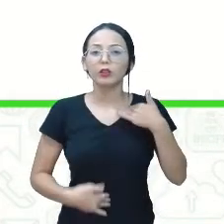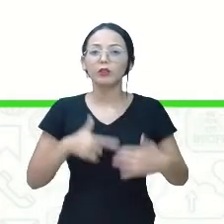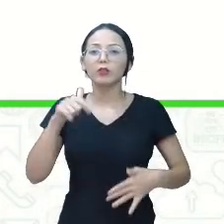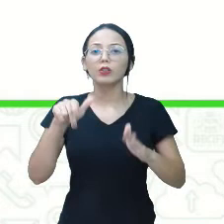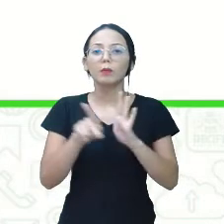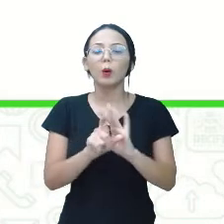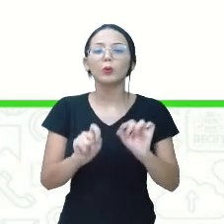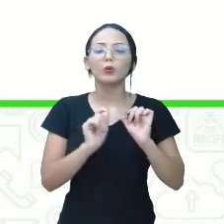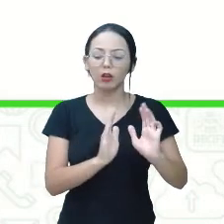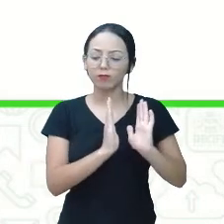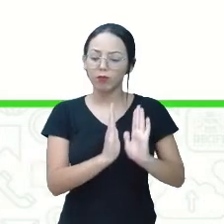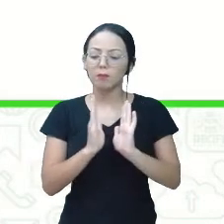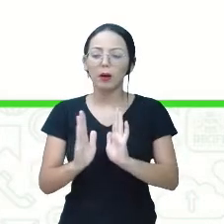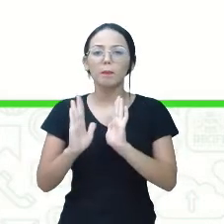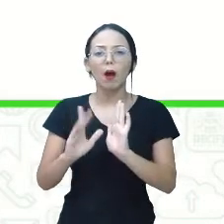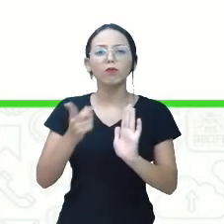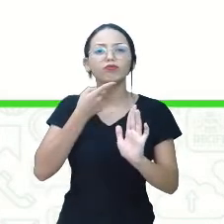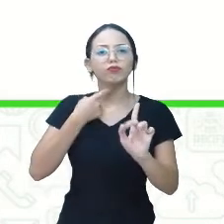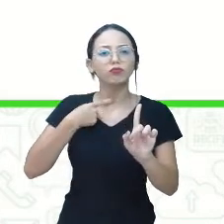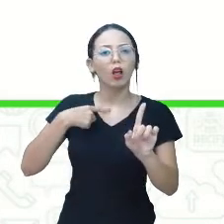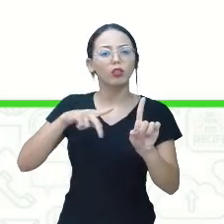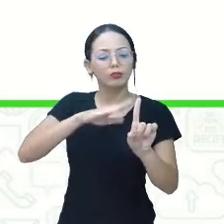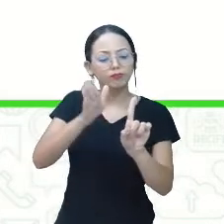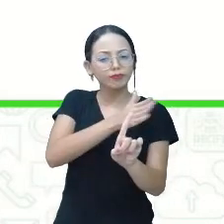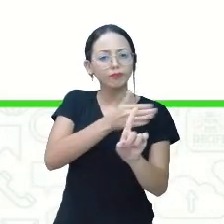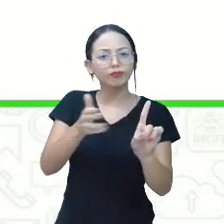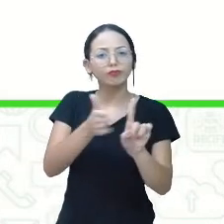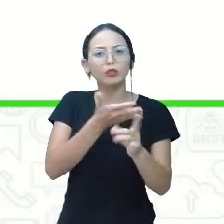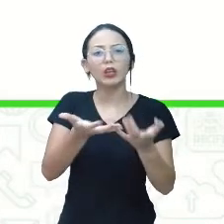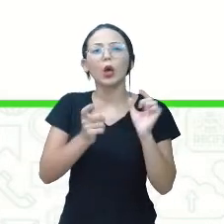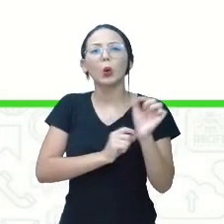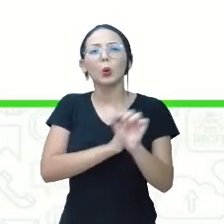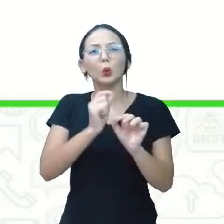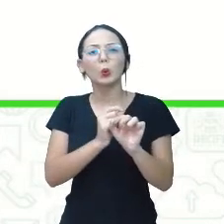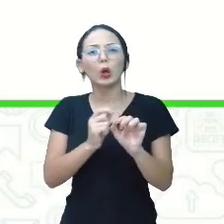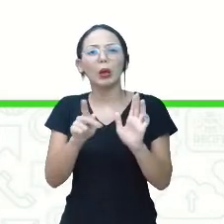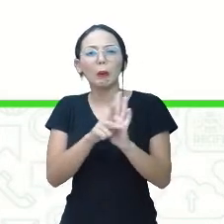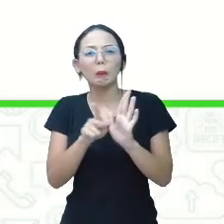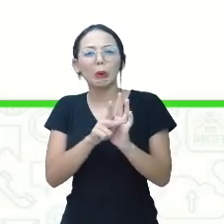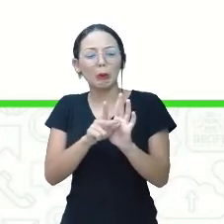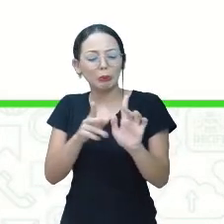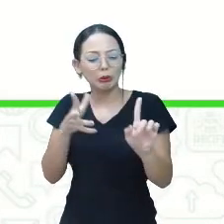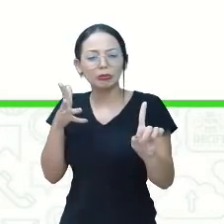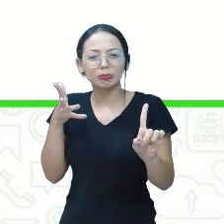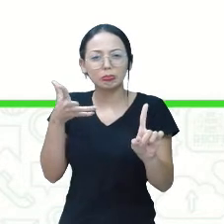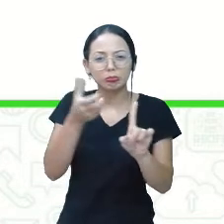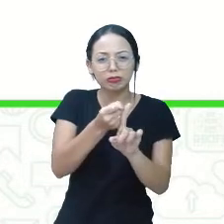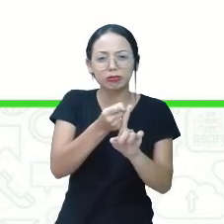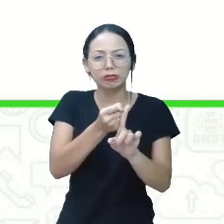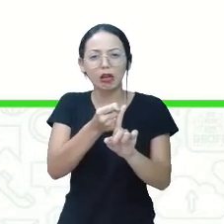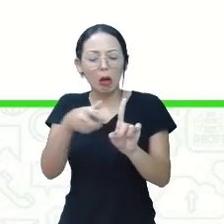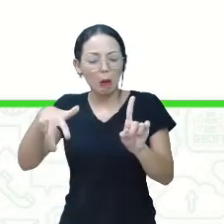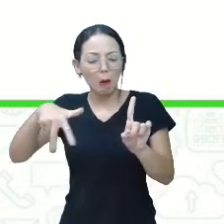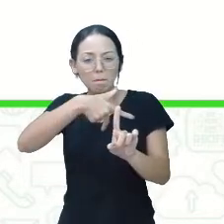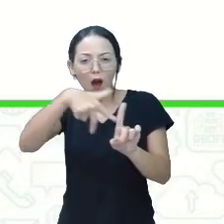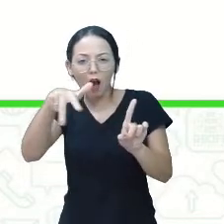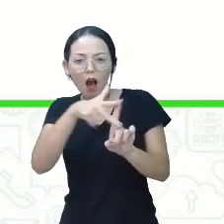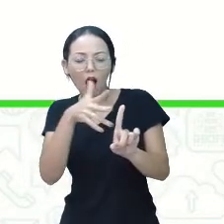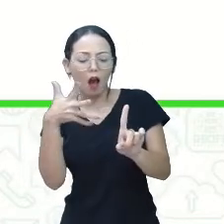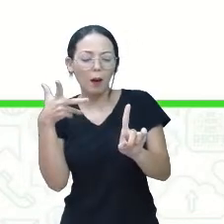sequência de ações intencionais que visam machucar a vítima. Chutar, bater,